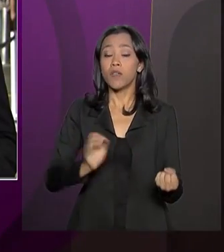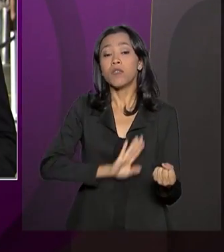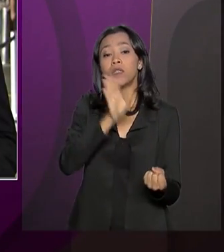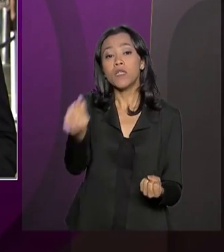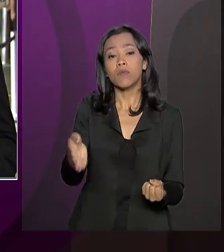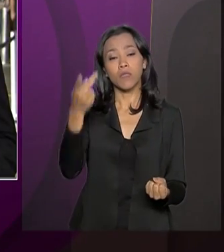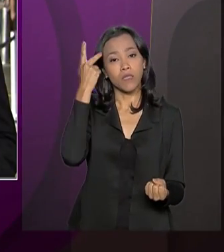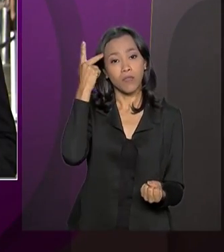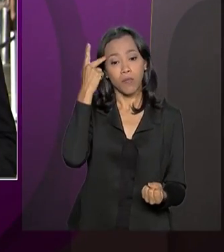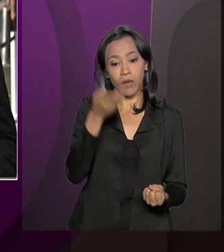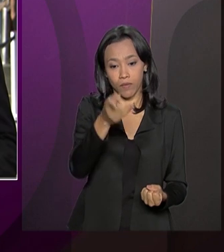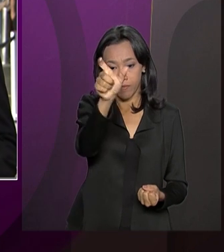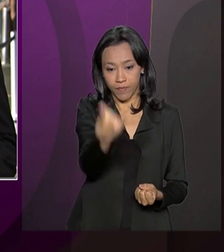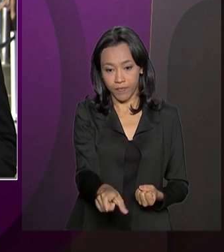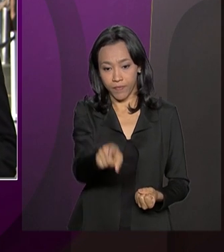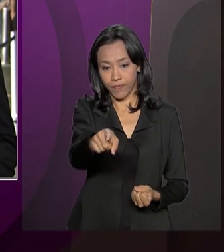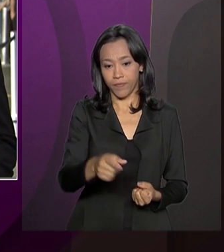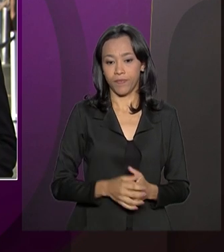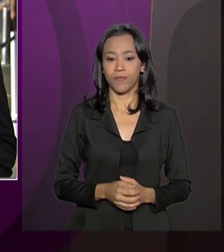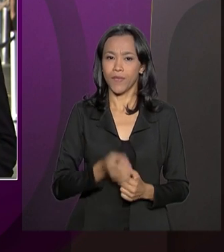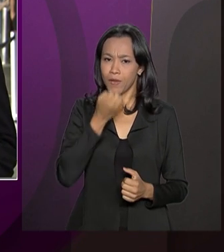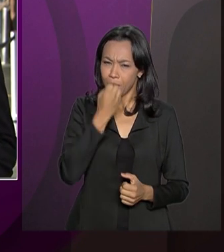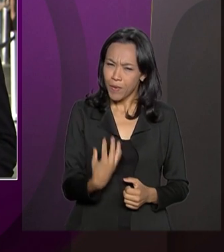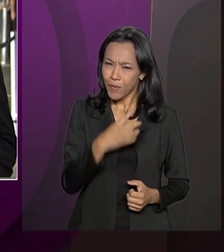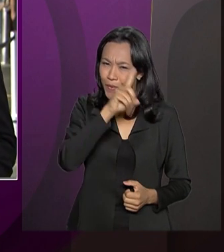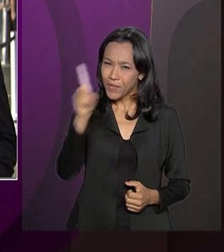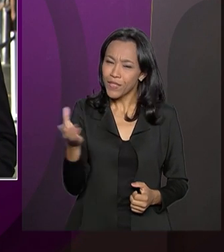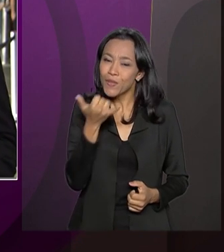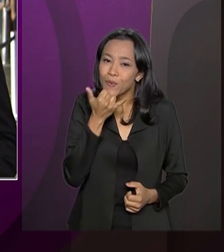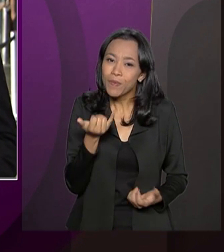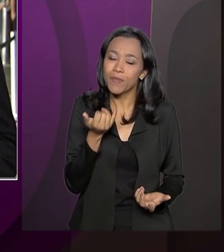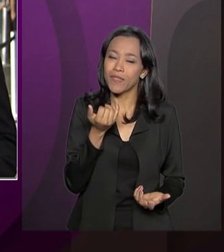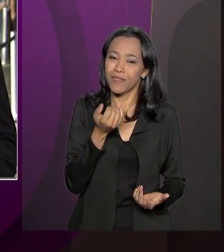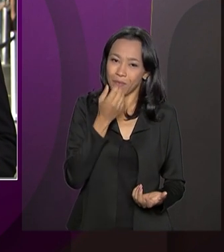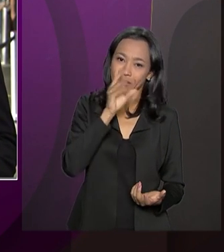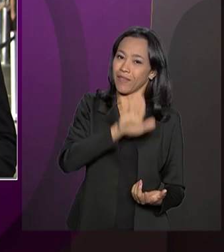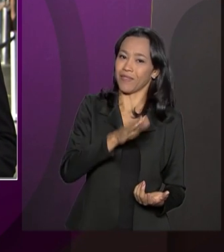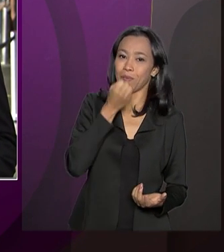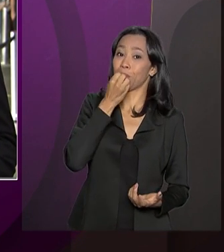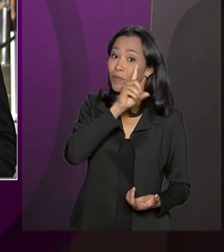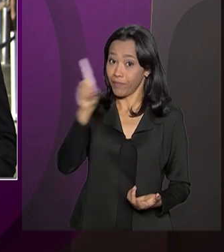repórter Ricardo Ferraz. Boa tarde, bom dia, desculpa para você, Ricardo.